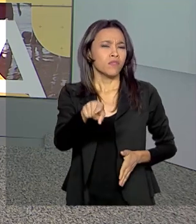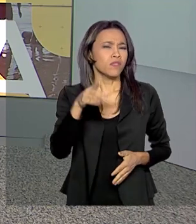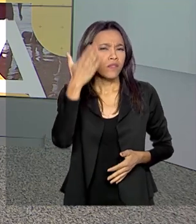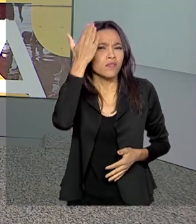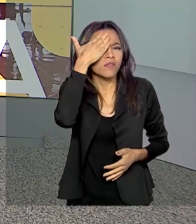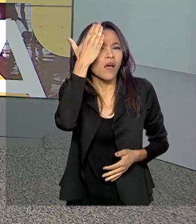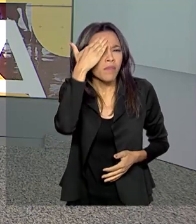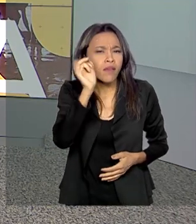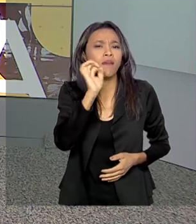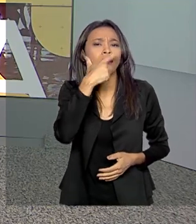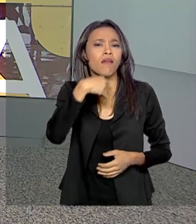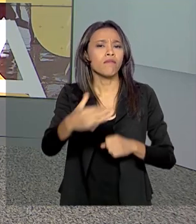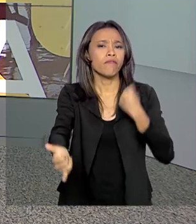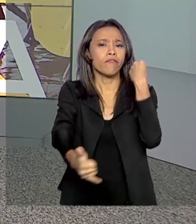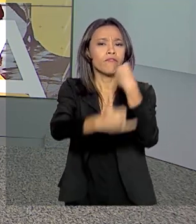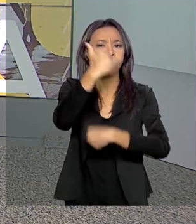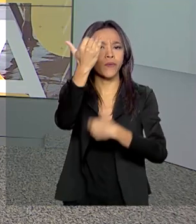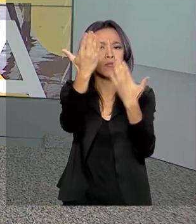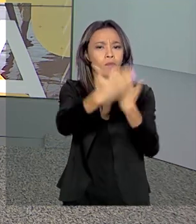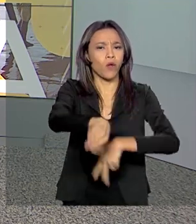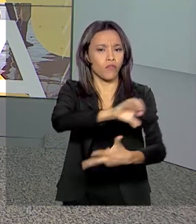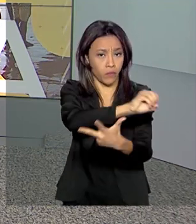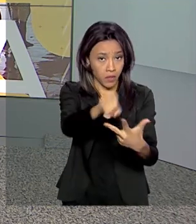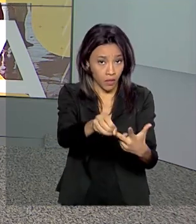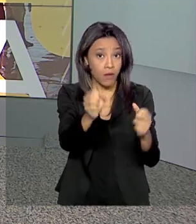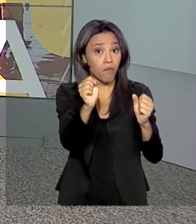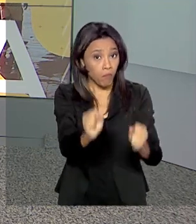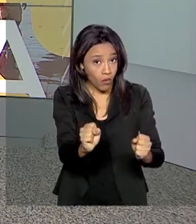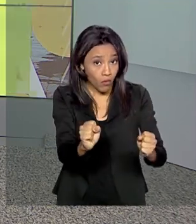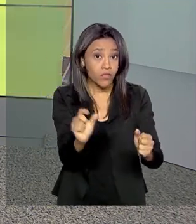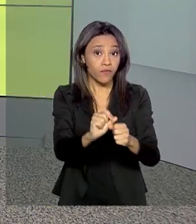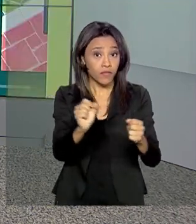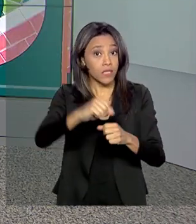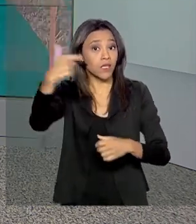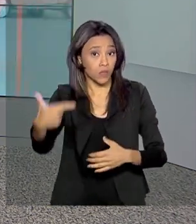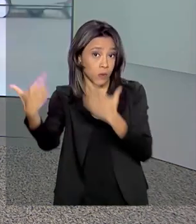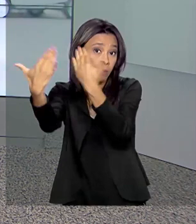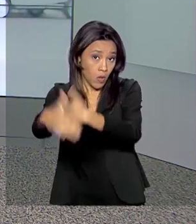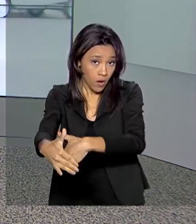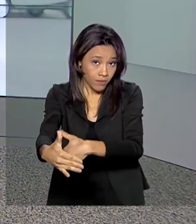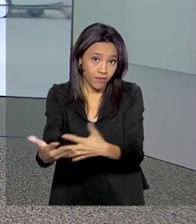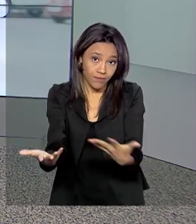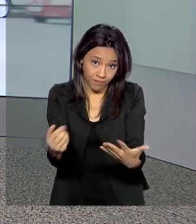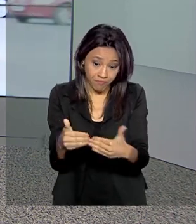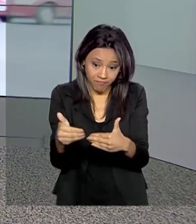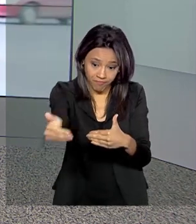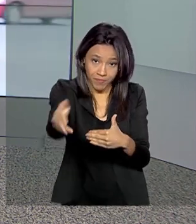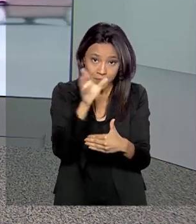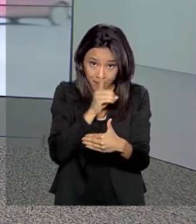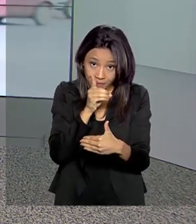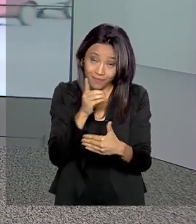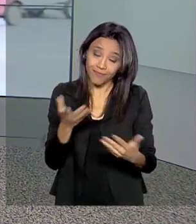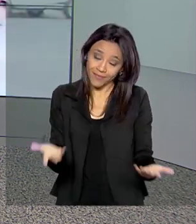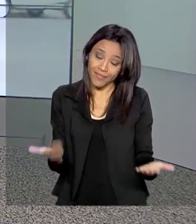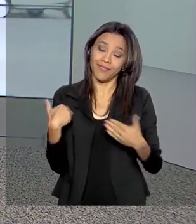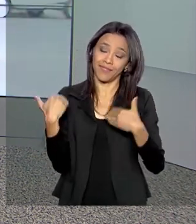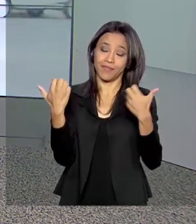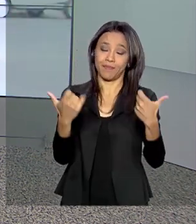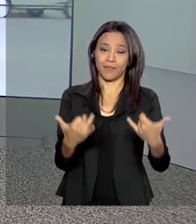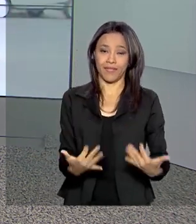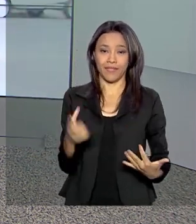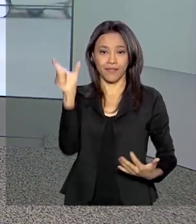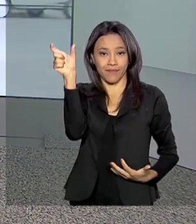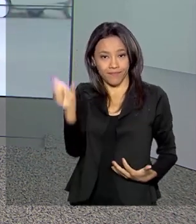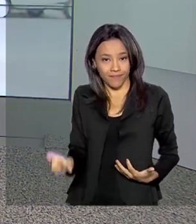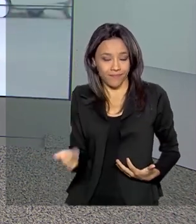Quem faltou o primeiro dia do Enem pode fazer as provas no próximo domingo? A repórter Vanessa Leda conta pra gente